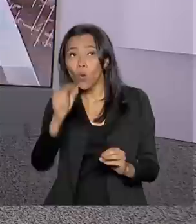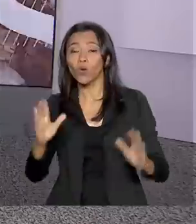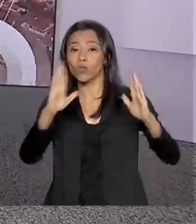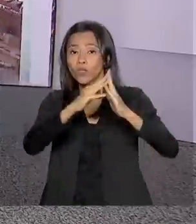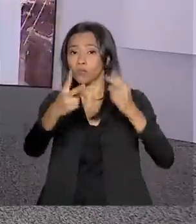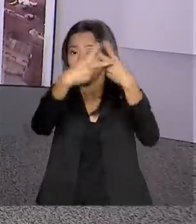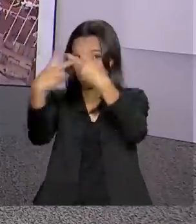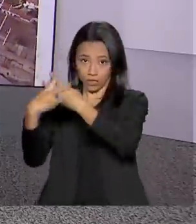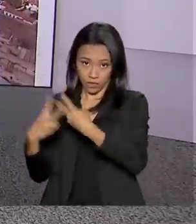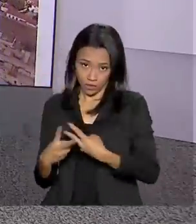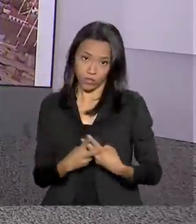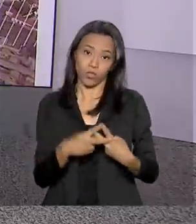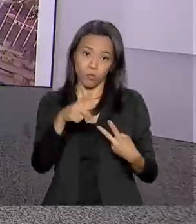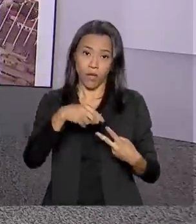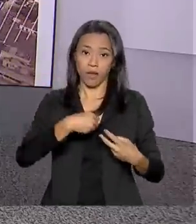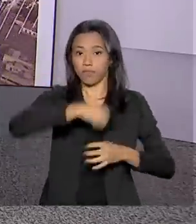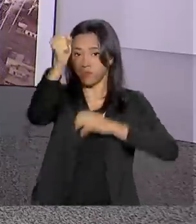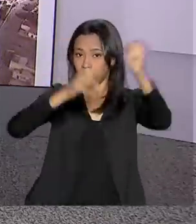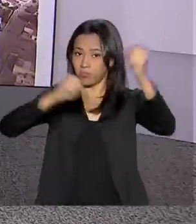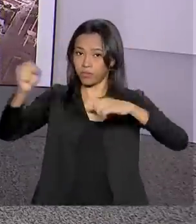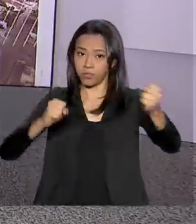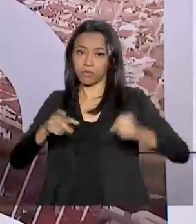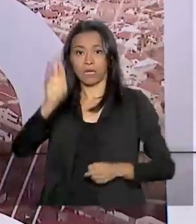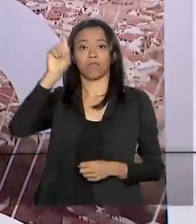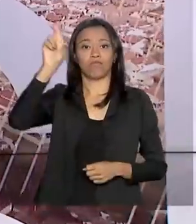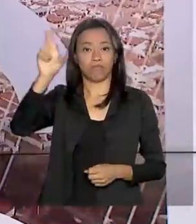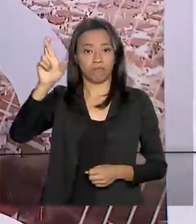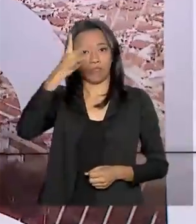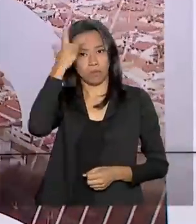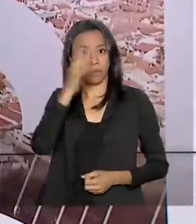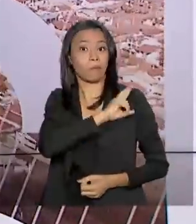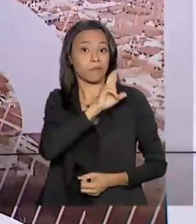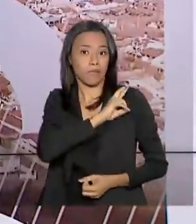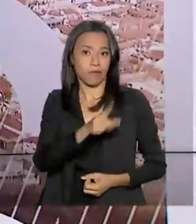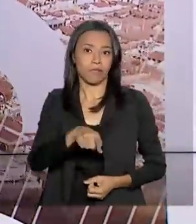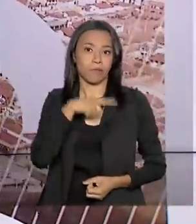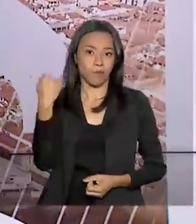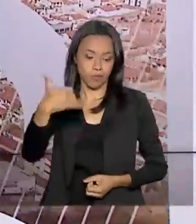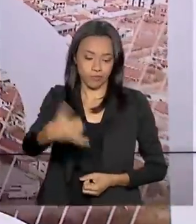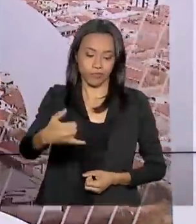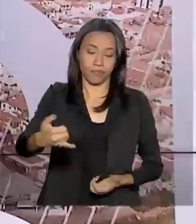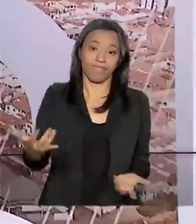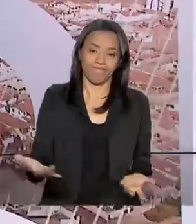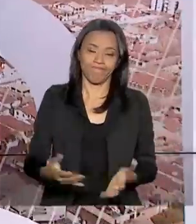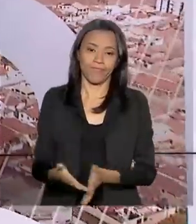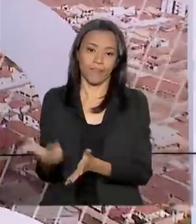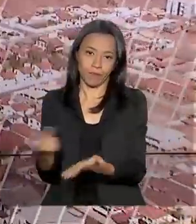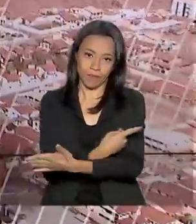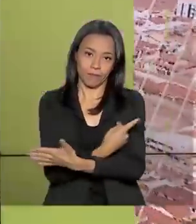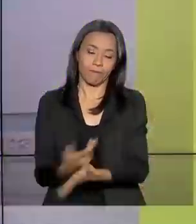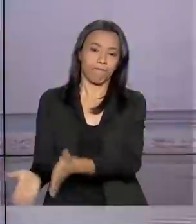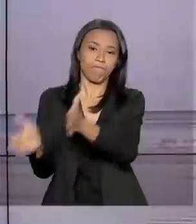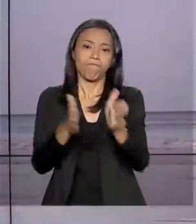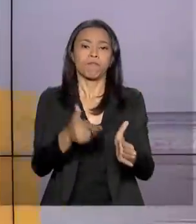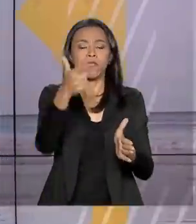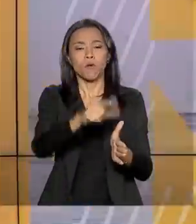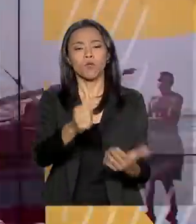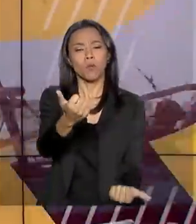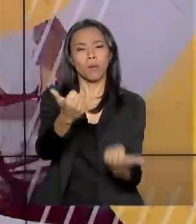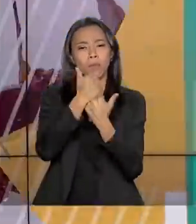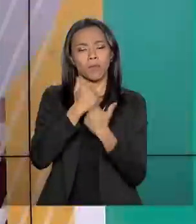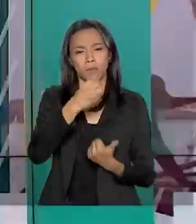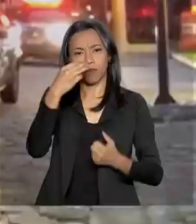das lideranças envolvidas nas mortes. E a gente continua falando de segurança. Com o apoio do Ministério da Justiça,